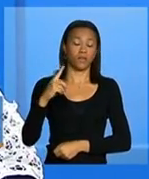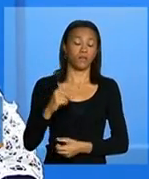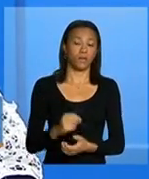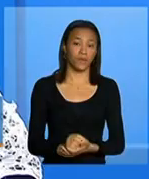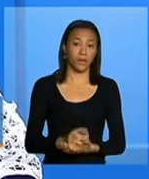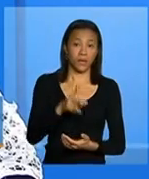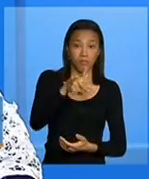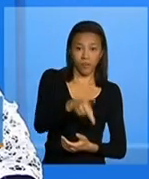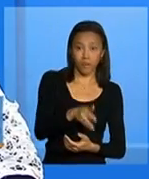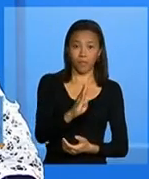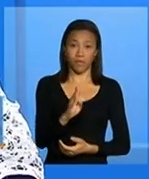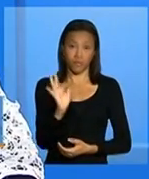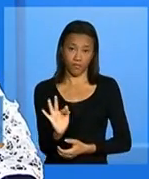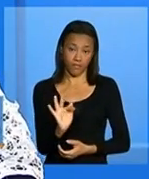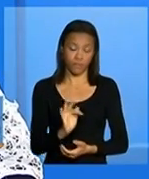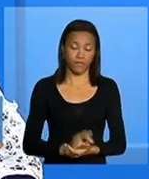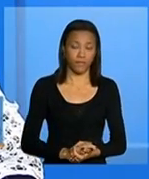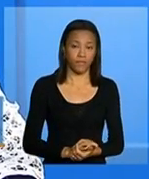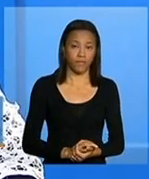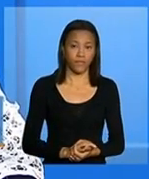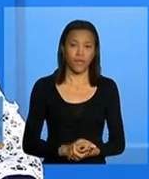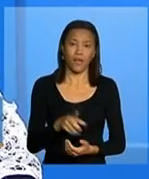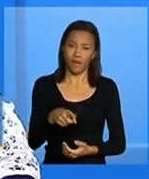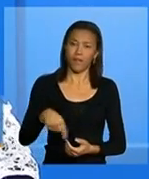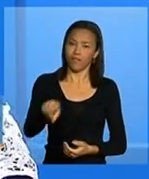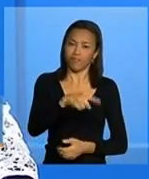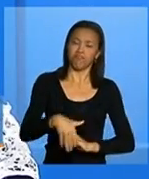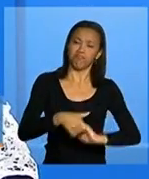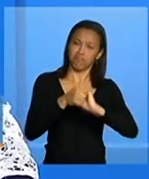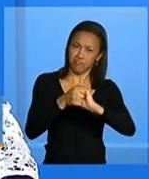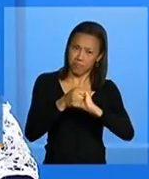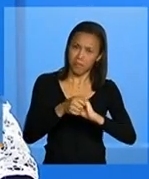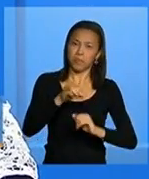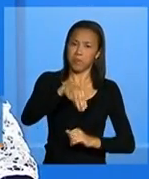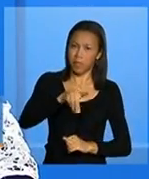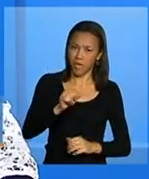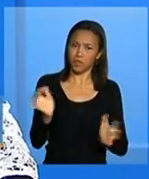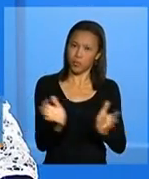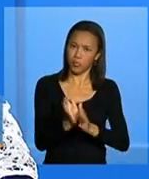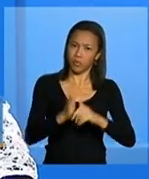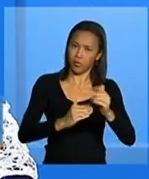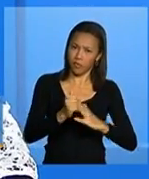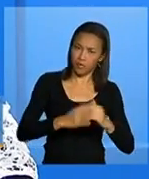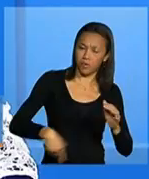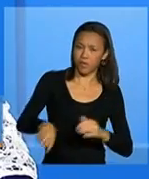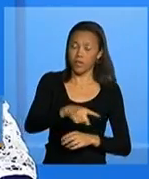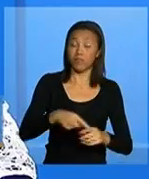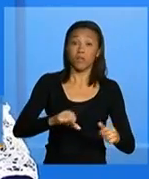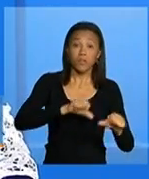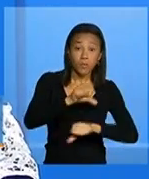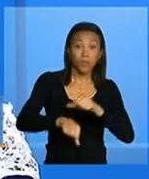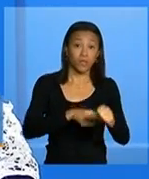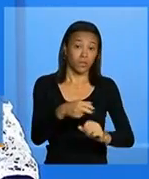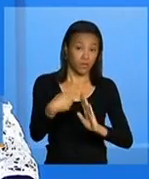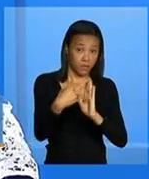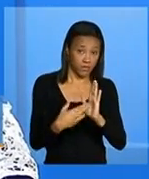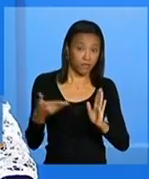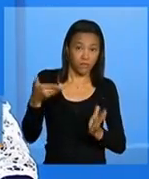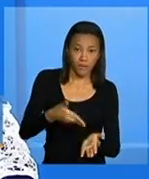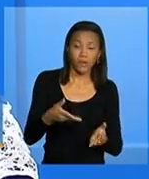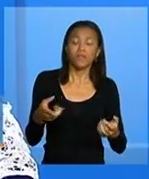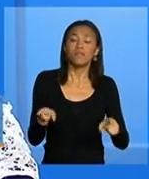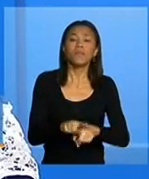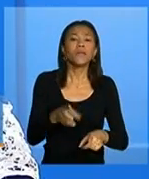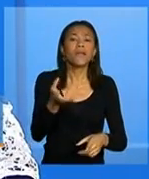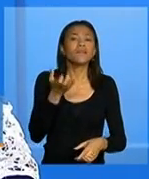PBF ela parabeniza a equipe do MDS pelas mudanças nas condicionalidades e gostaria